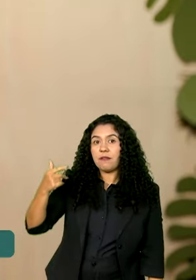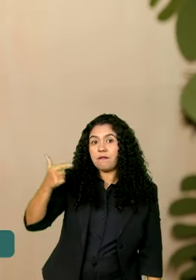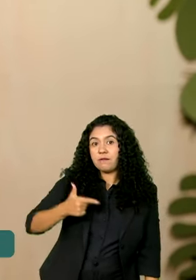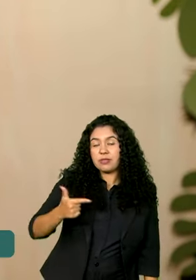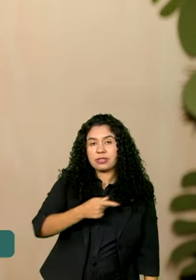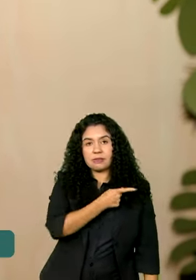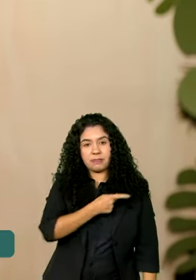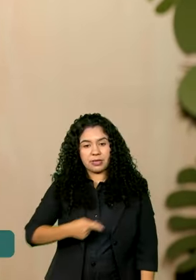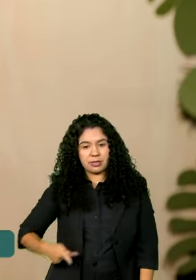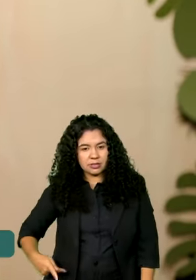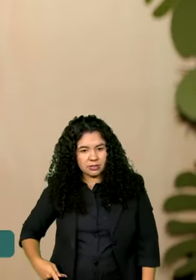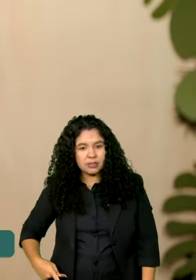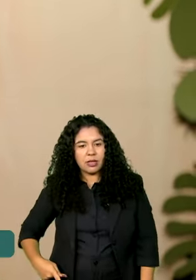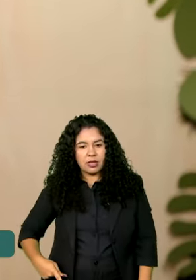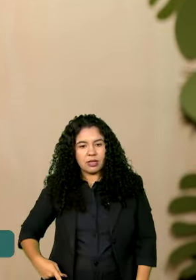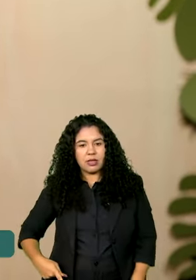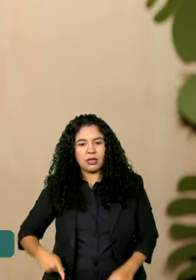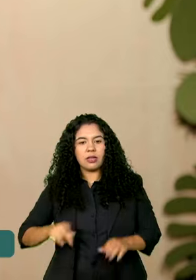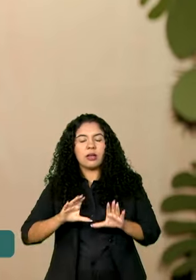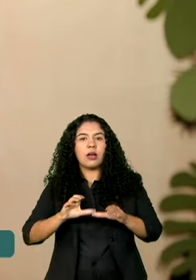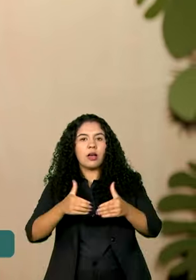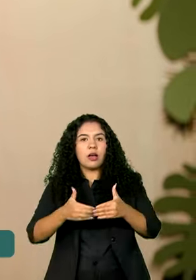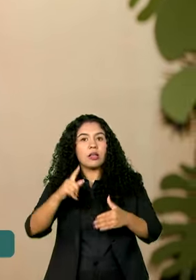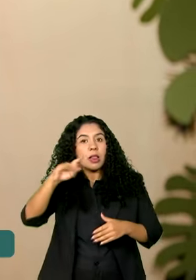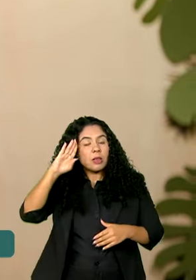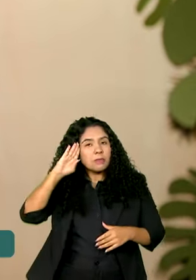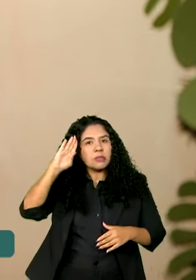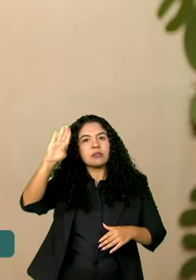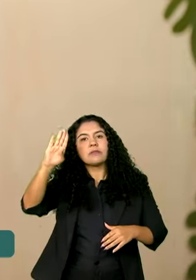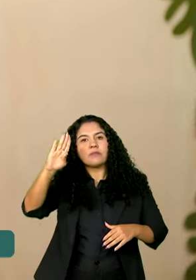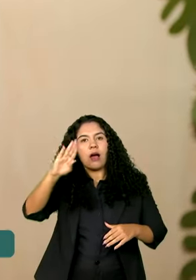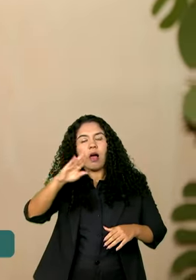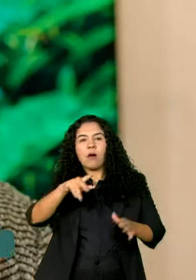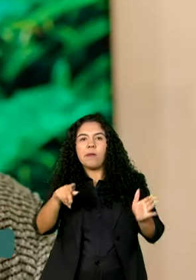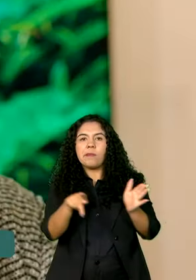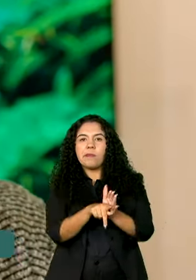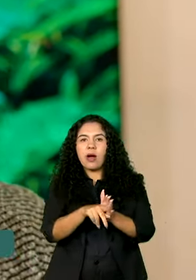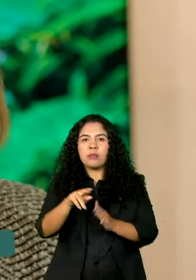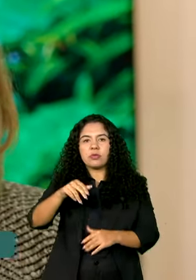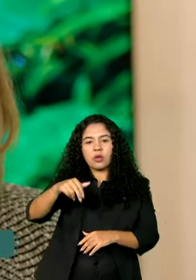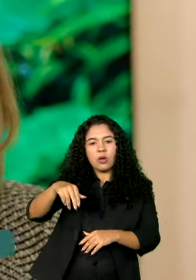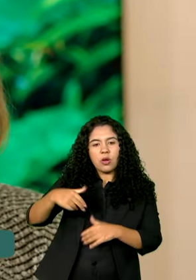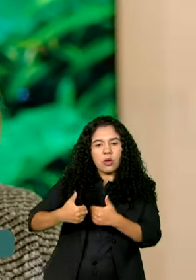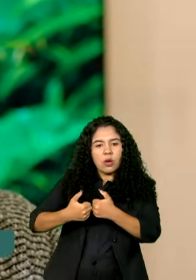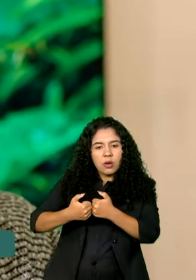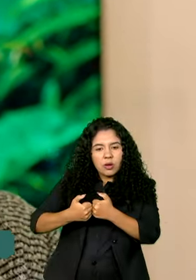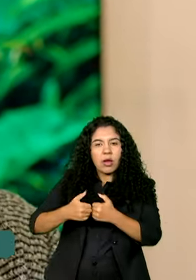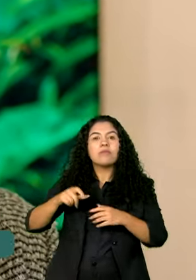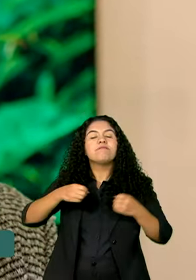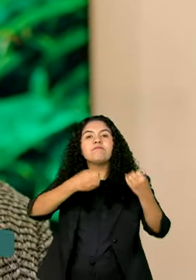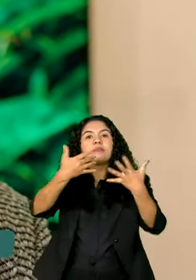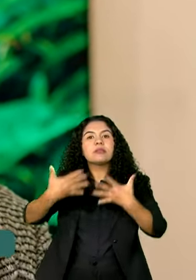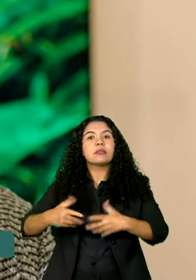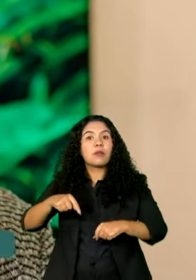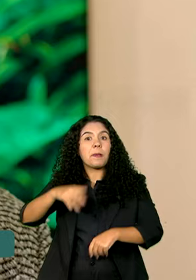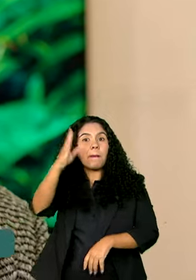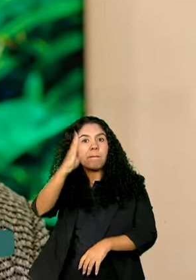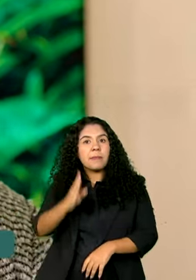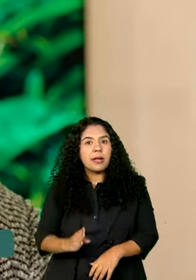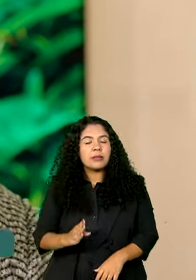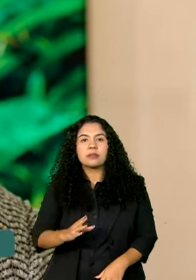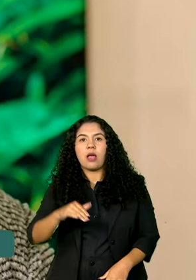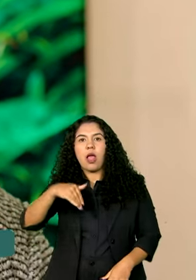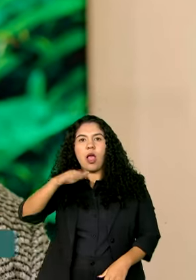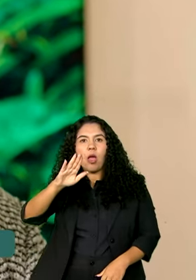Tour Operators Association, principal entidade de turismo norte-americana, afirmou que o Brasil é um dos destinos mais